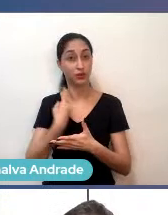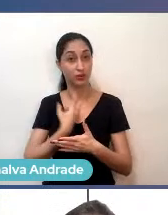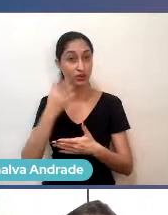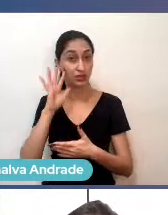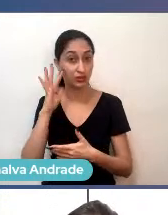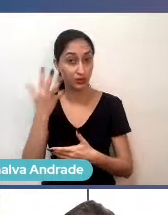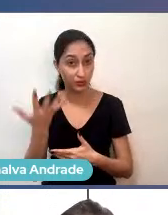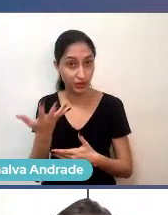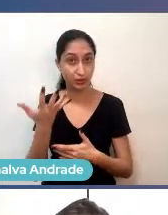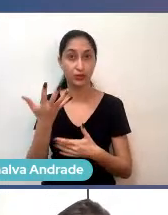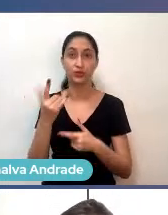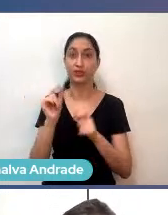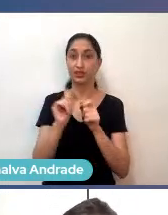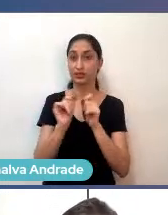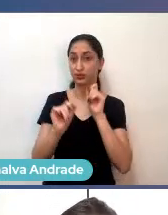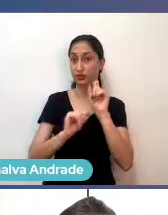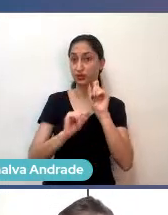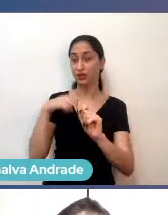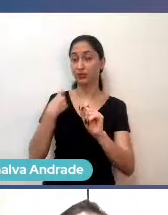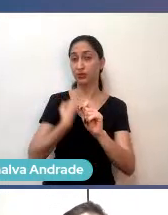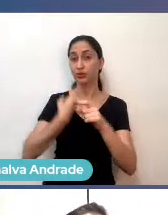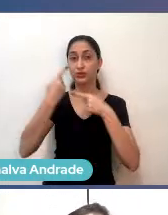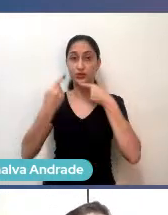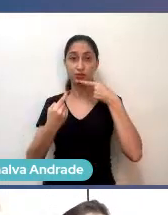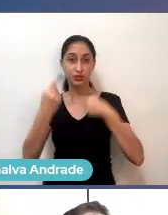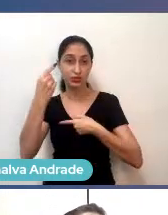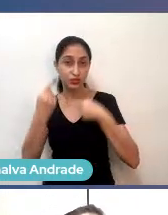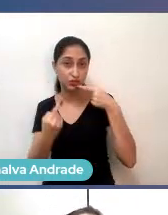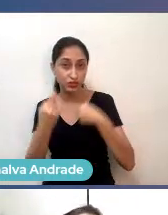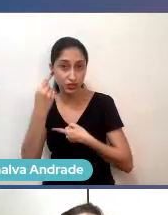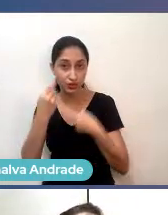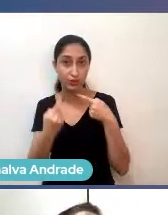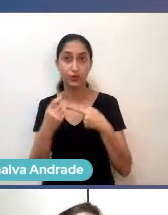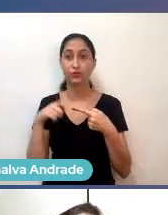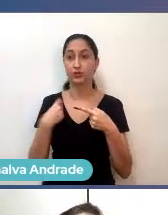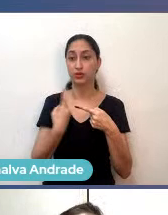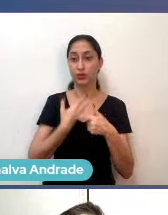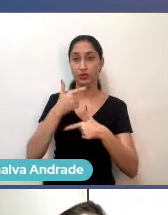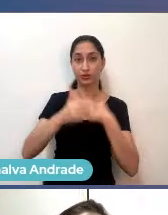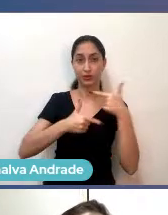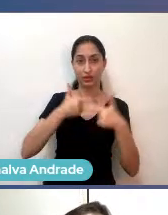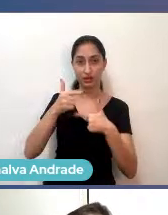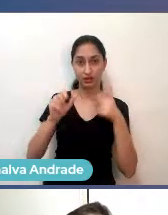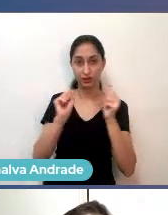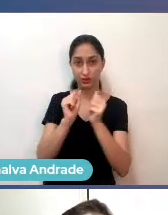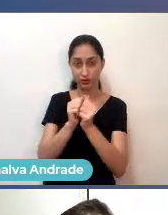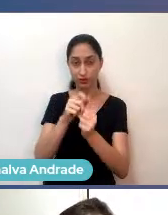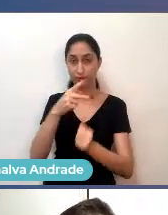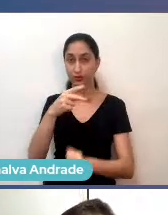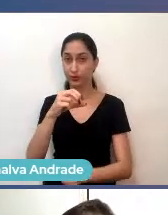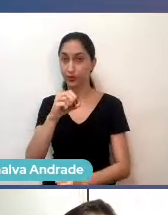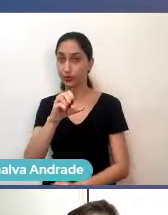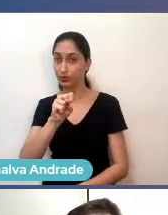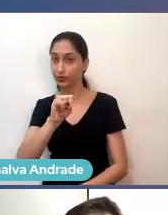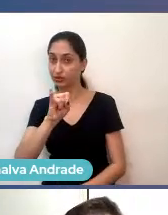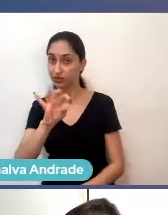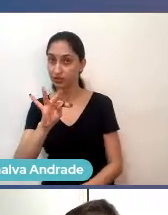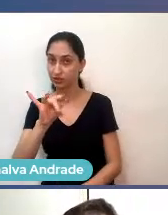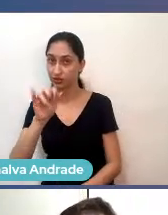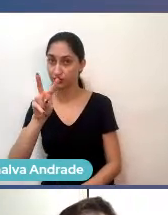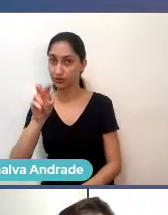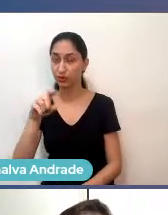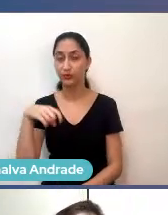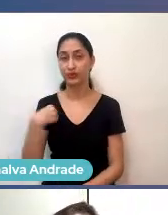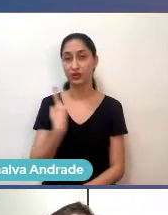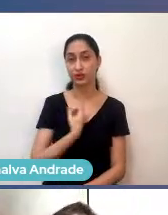nicho, disse, pô, tem uma coisa aqui que é super bacana de atuar, a estava atuando com o Positivo que era uma empresa de educação, então a gente começou a perceber que o desenvolvimento